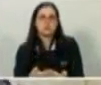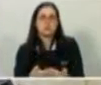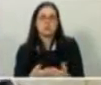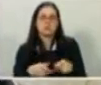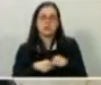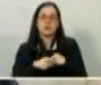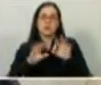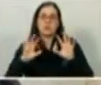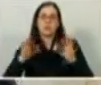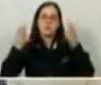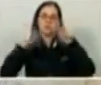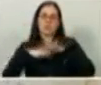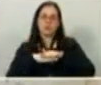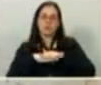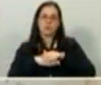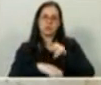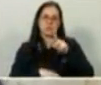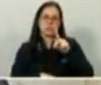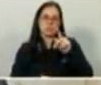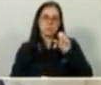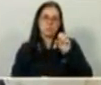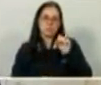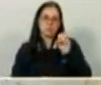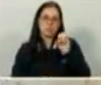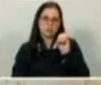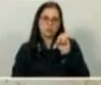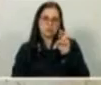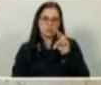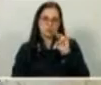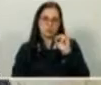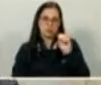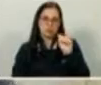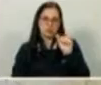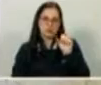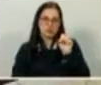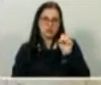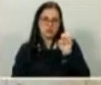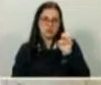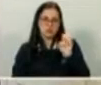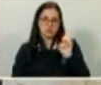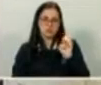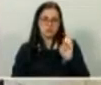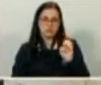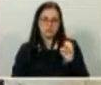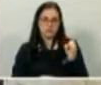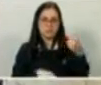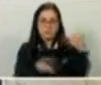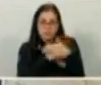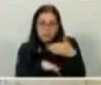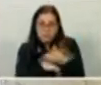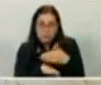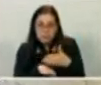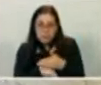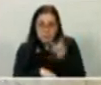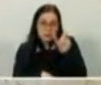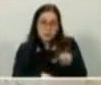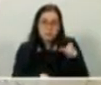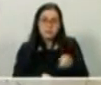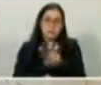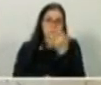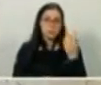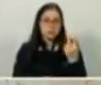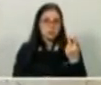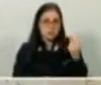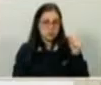Psorias abarrota a Câmara. Usamos todas as salas da Câmara, com mais de 2.000 pessoas aqui, num sábado inteirinho,